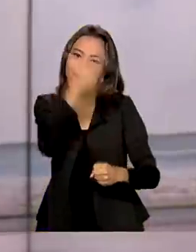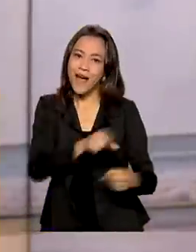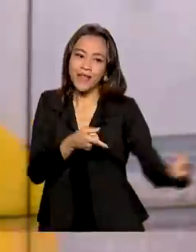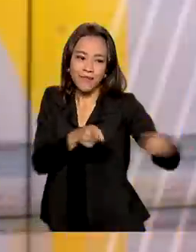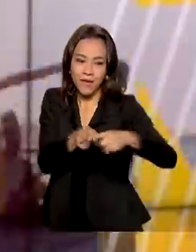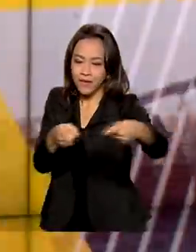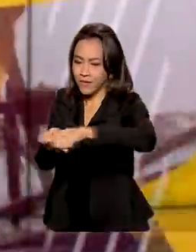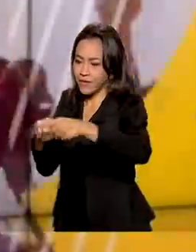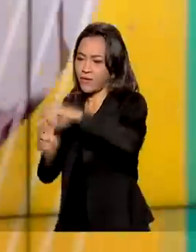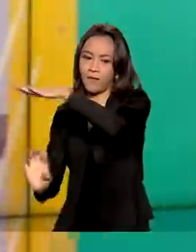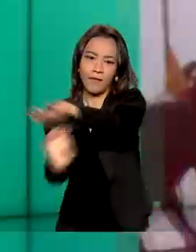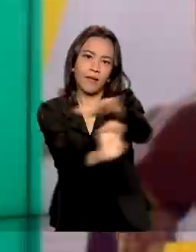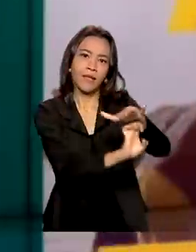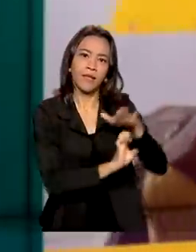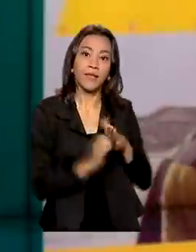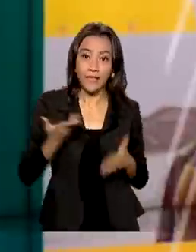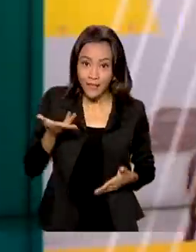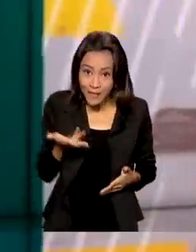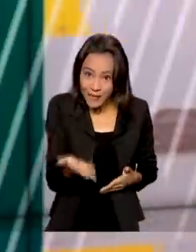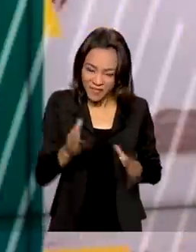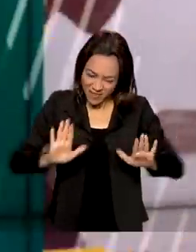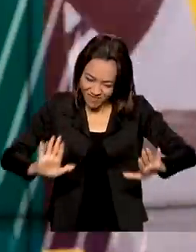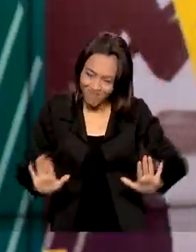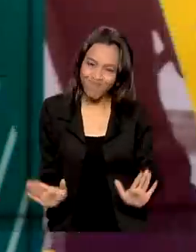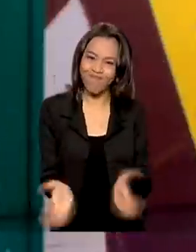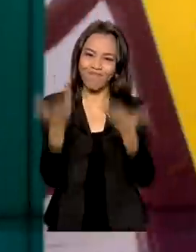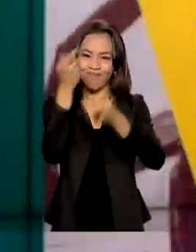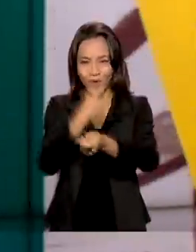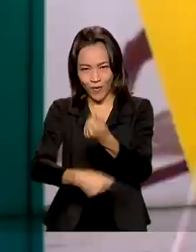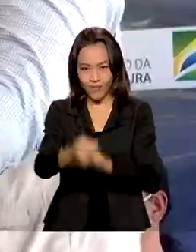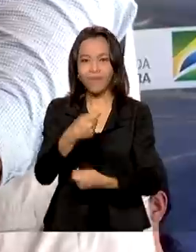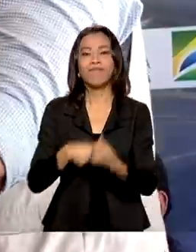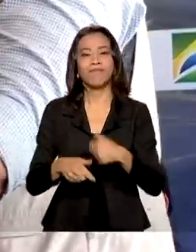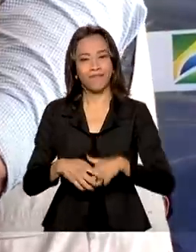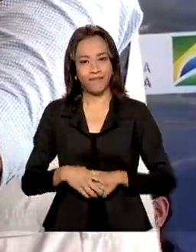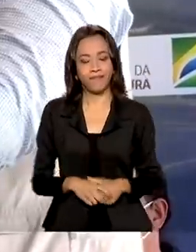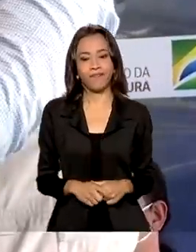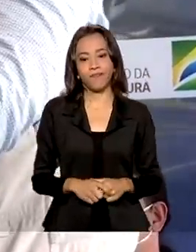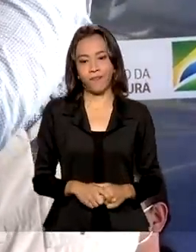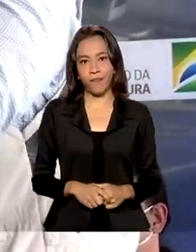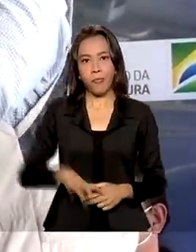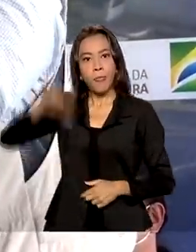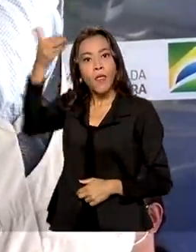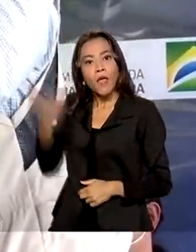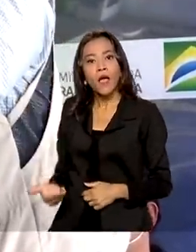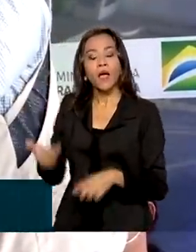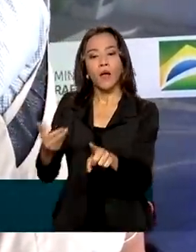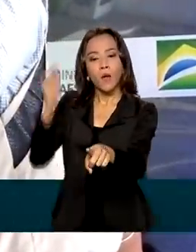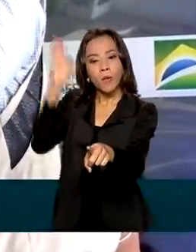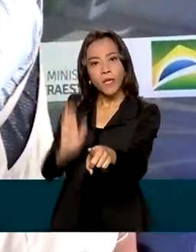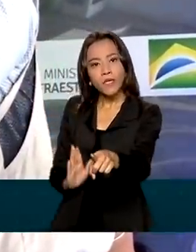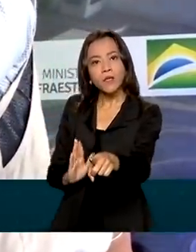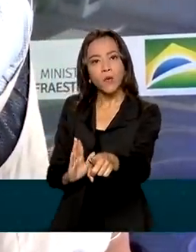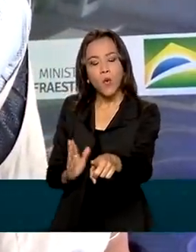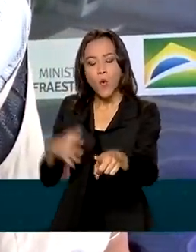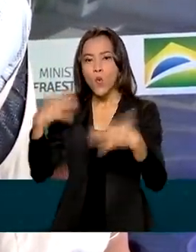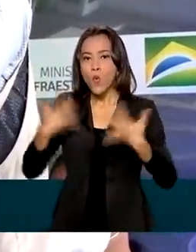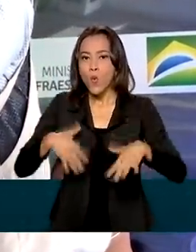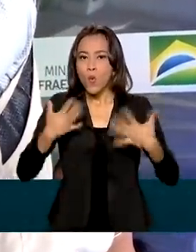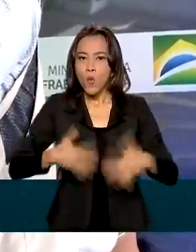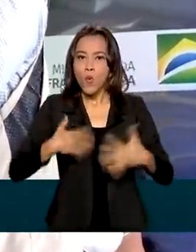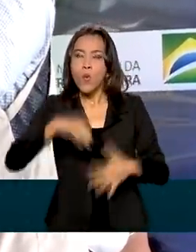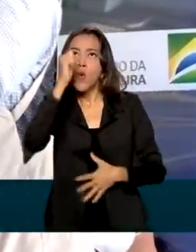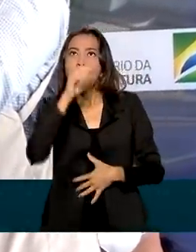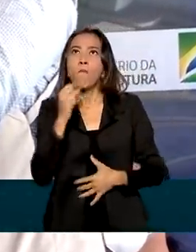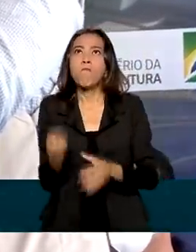com a iniciativa privada, o que deve impulsionar a economia. O Brasil vai se tornar um grande canteiro de obras nos próximos